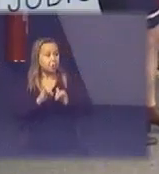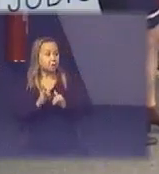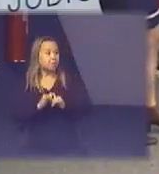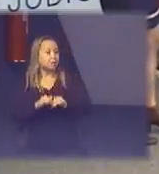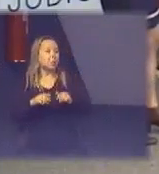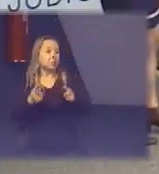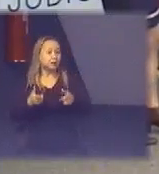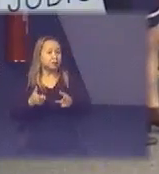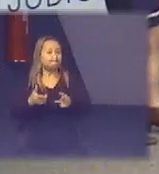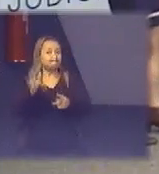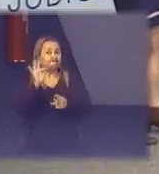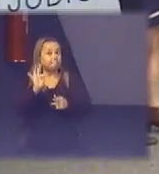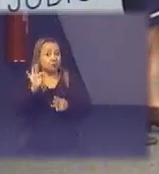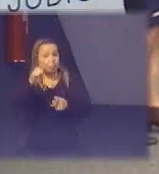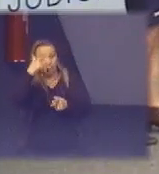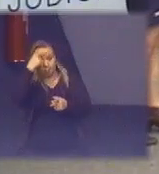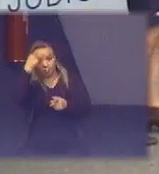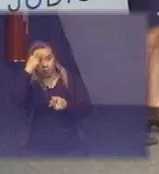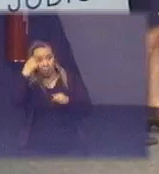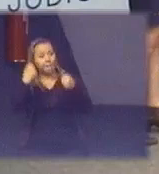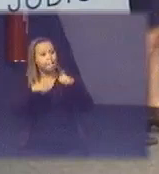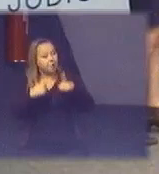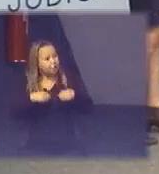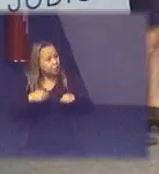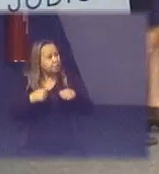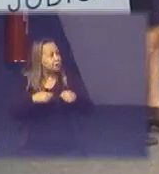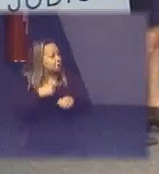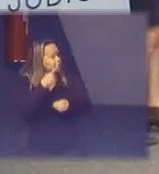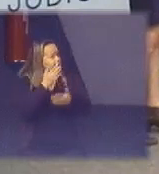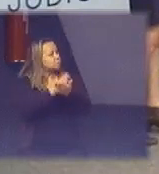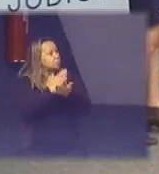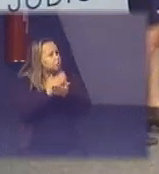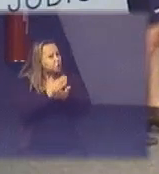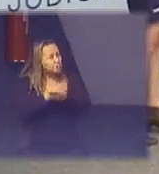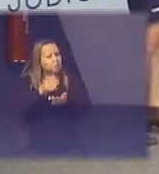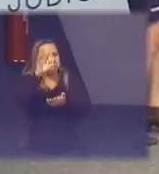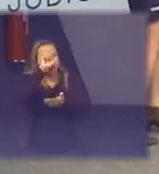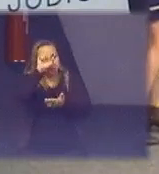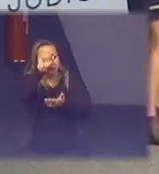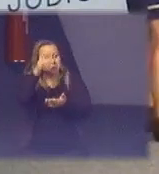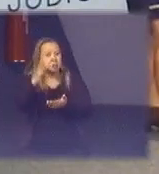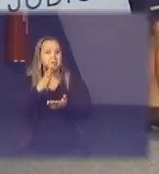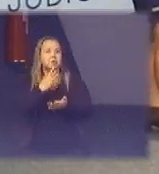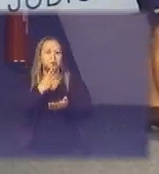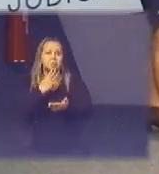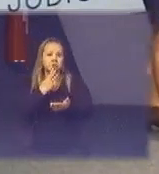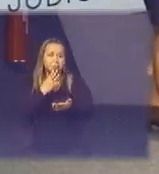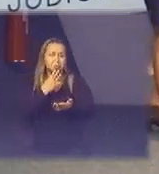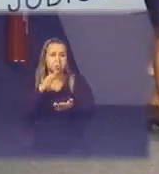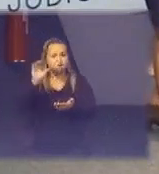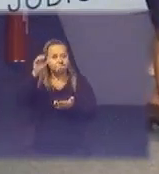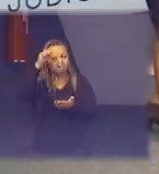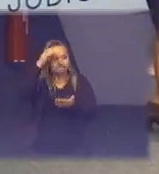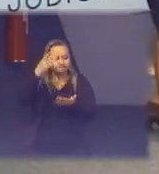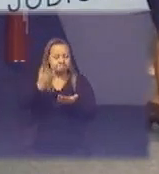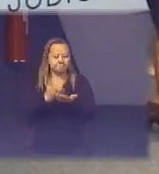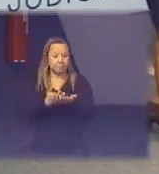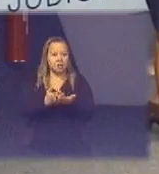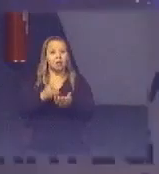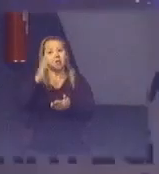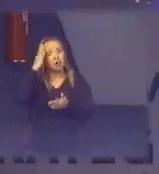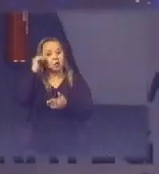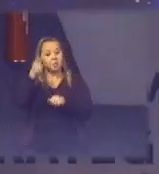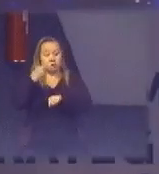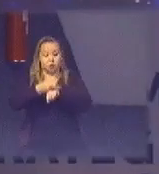informação para pensar a logística o processo produtivo como um todo e as tecnologias hoje de extração de metais